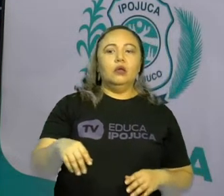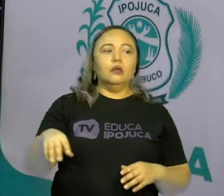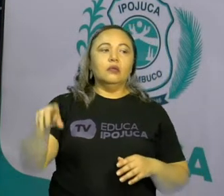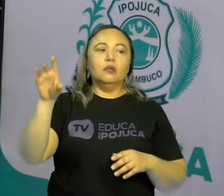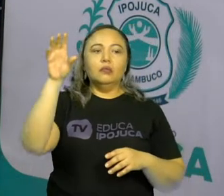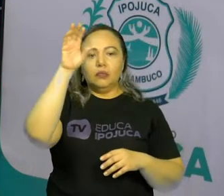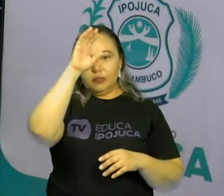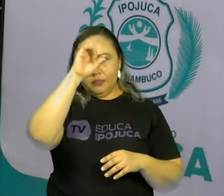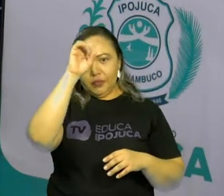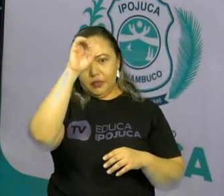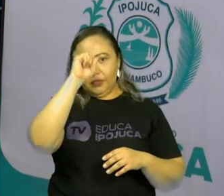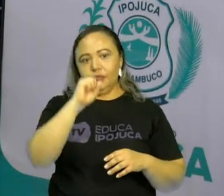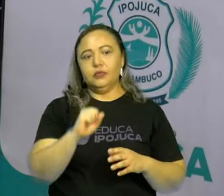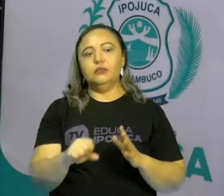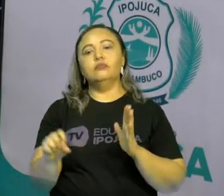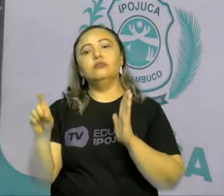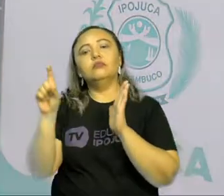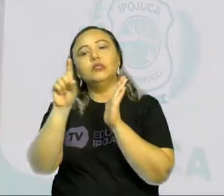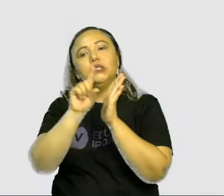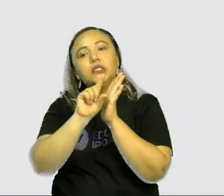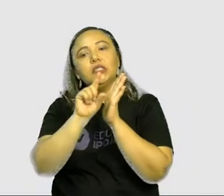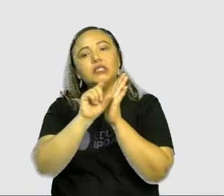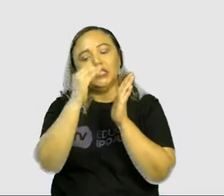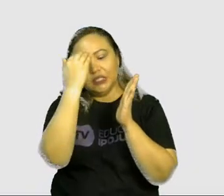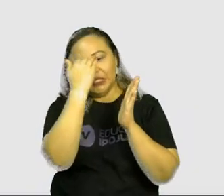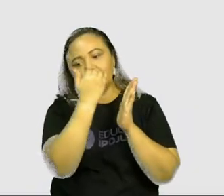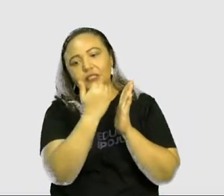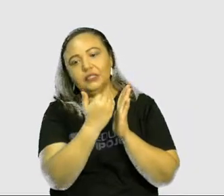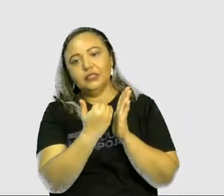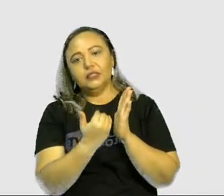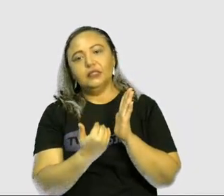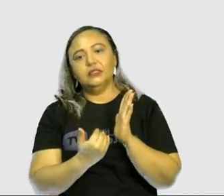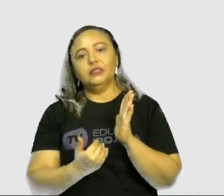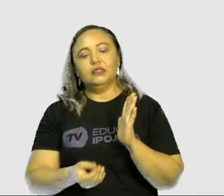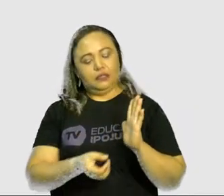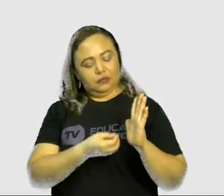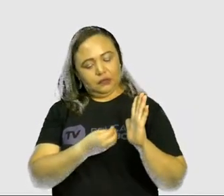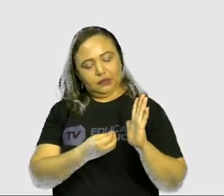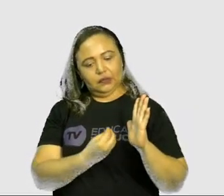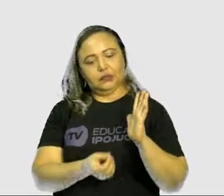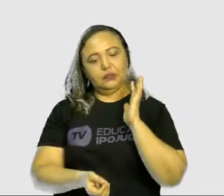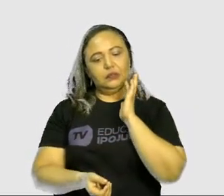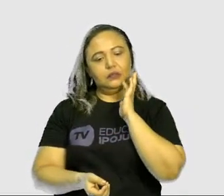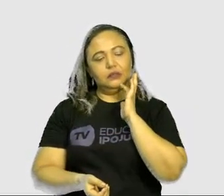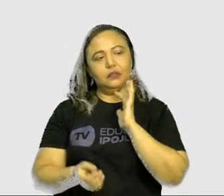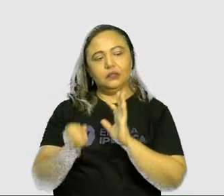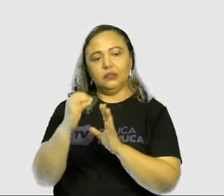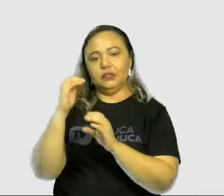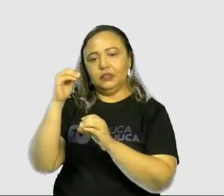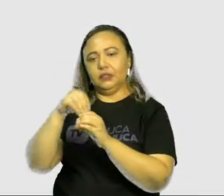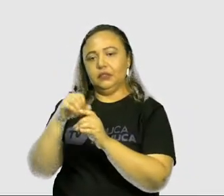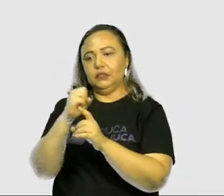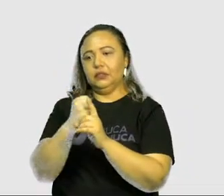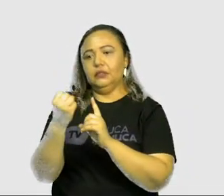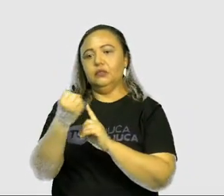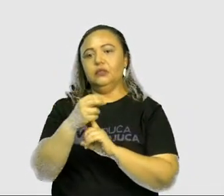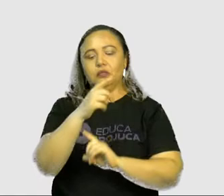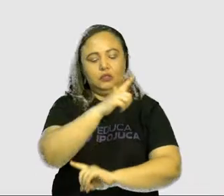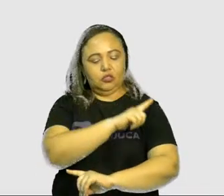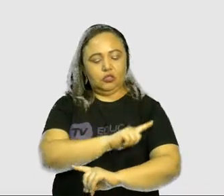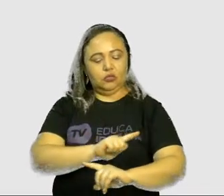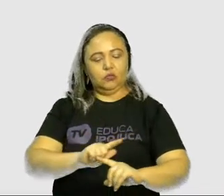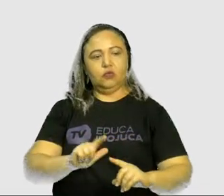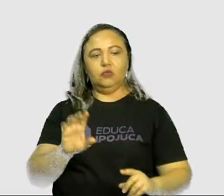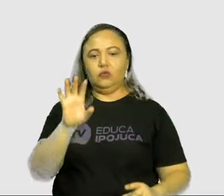aprendemos os primeiros princípios, como já tinha falado, de convivência em sociedade, como respeito,